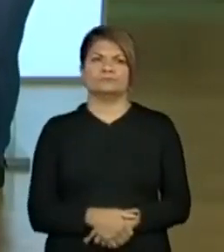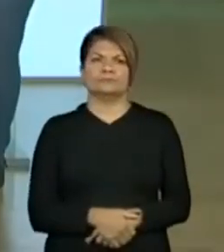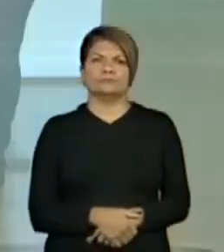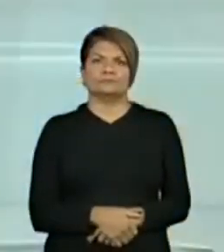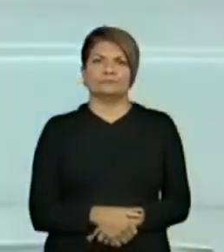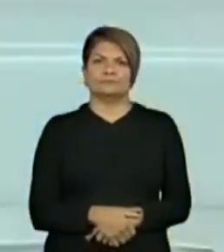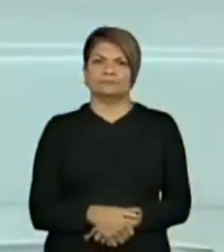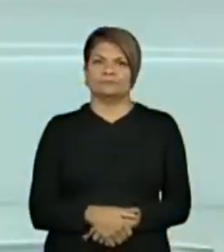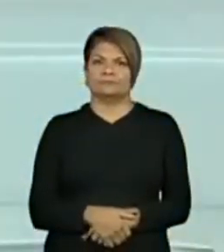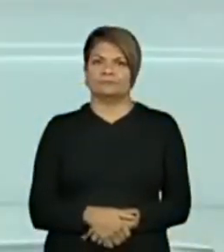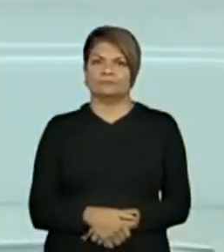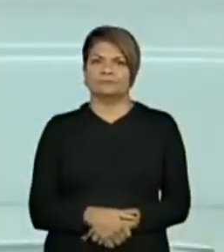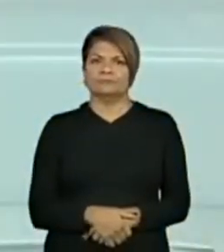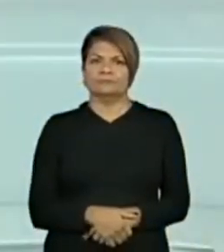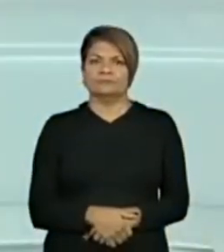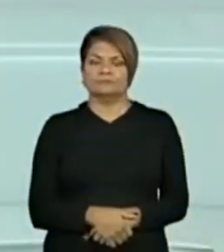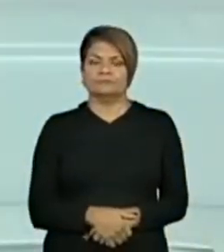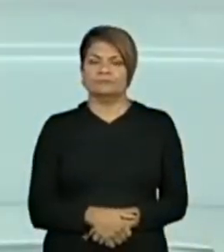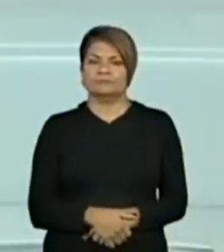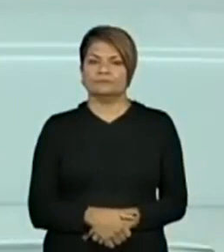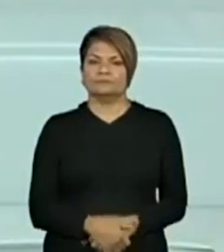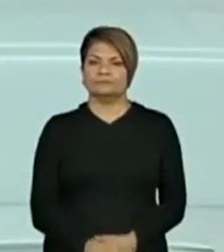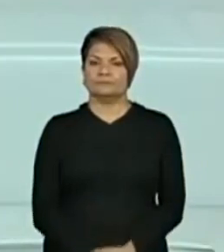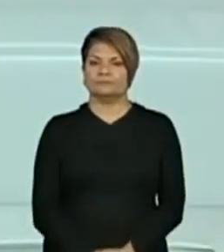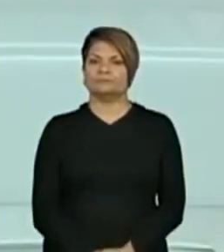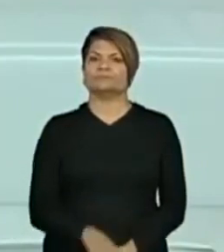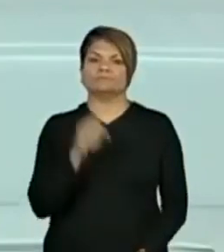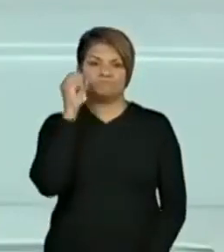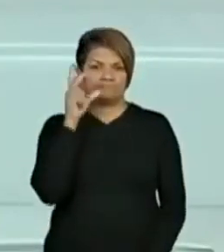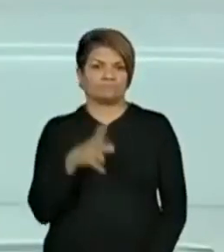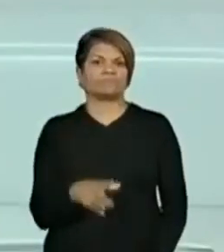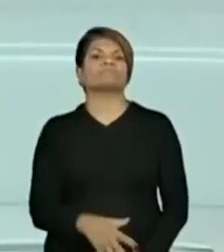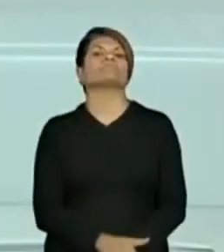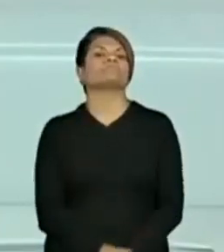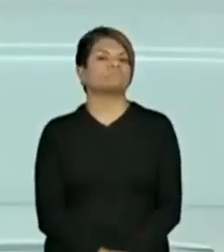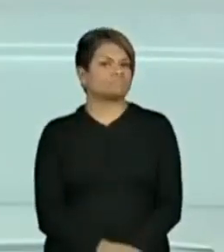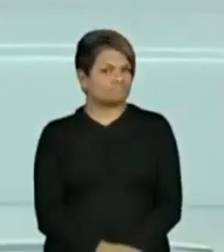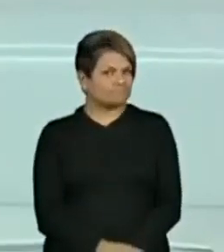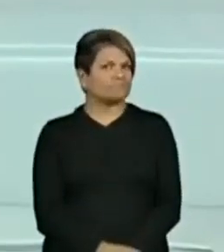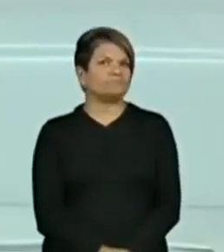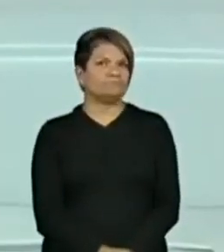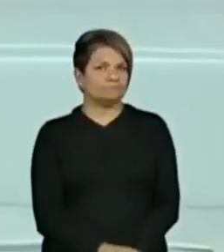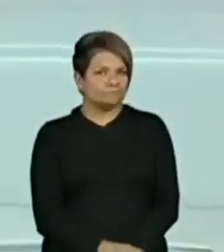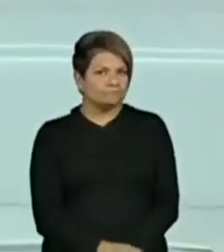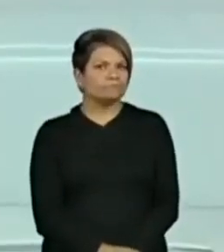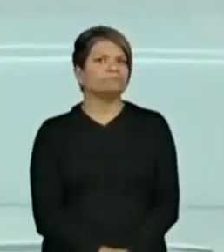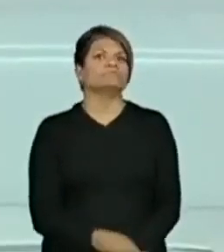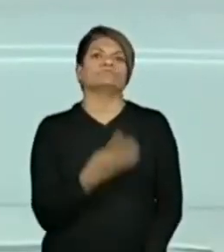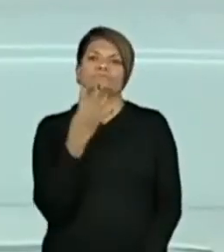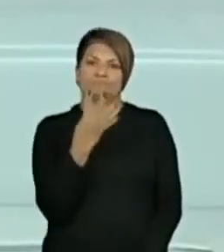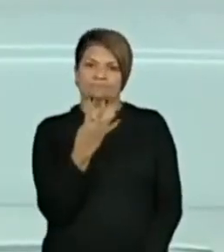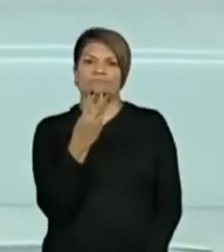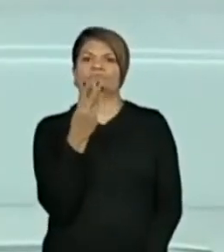Olha como vocês são espertos, turminha. Uau! E aí? Que número é esse, pessoal?